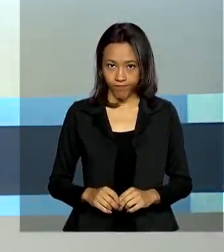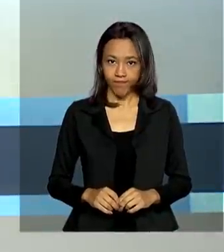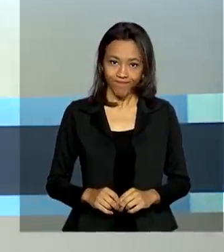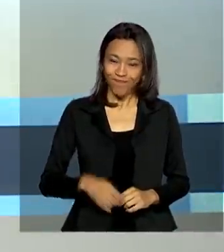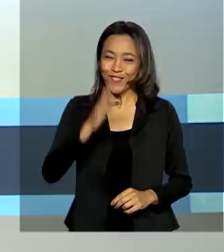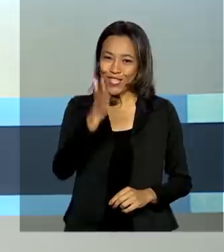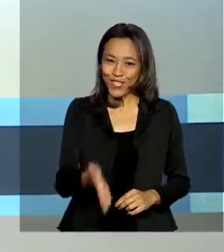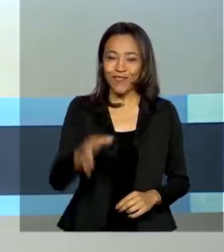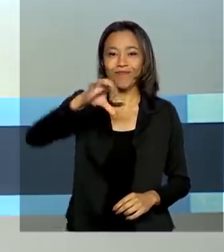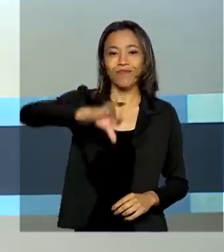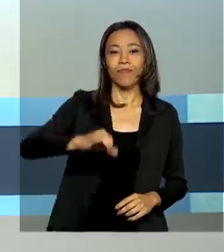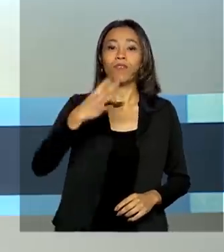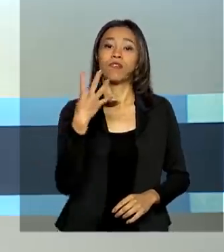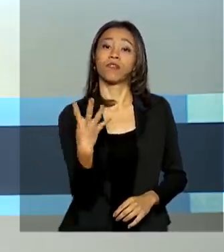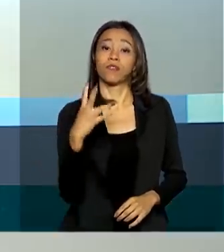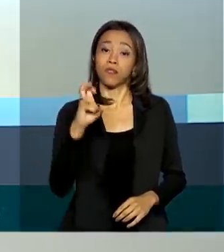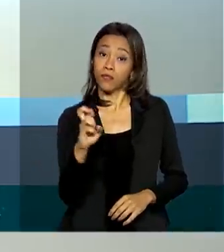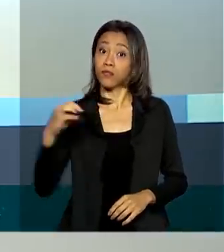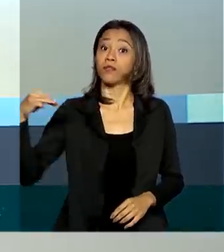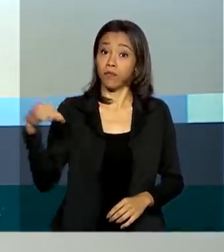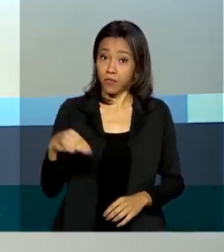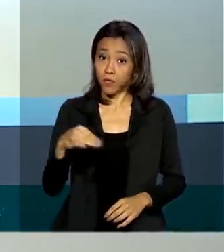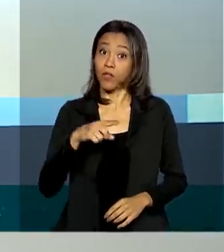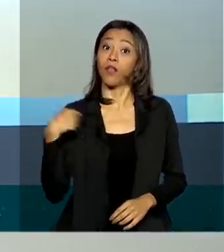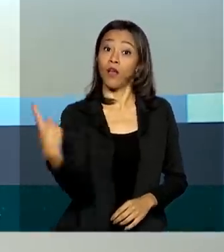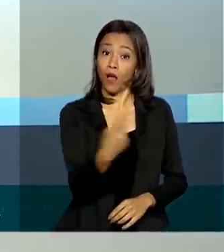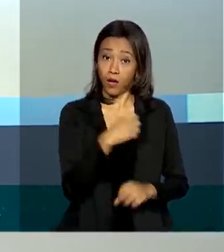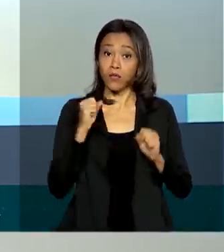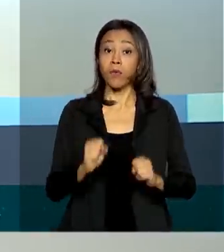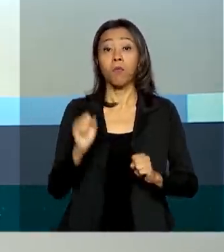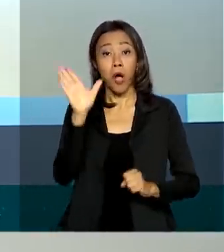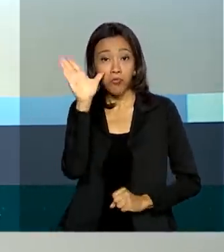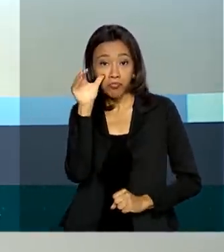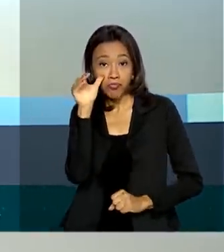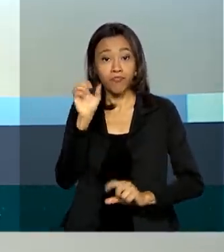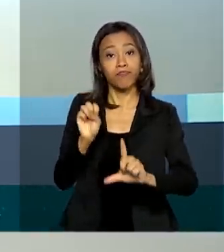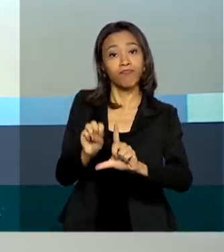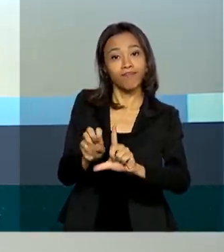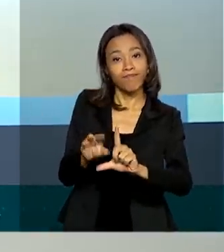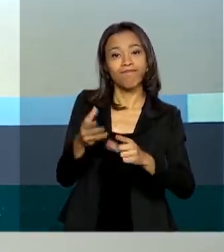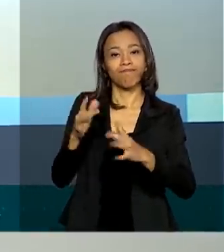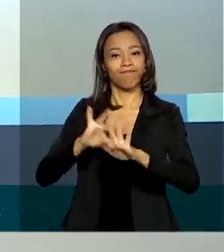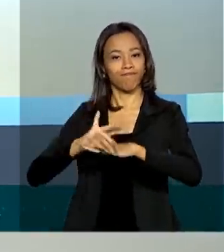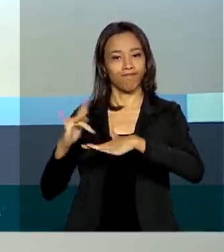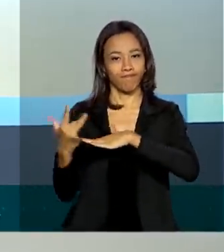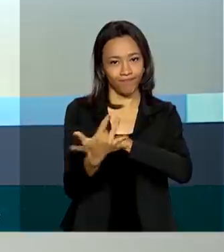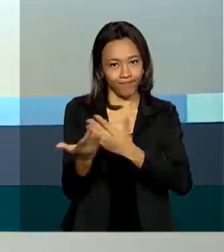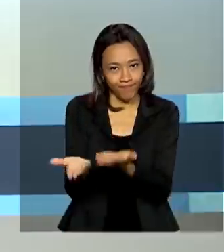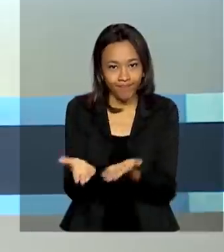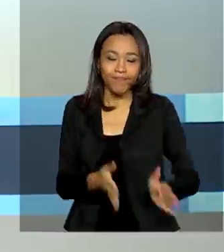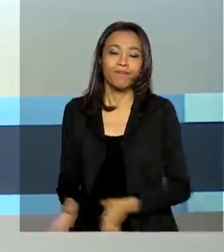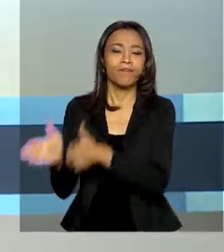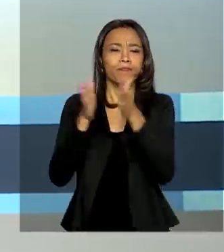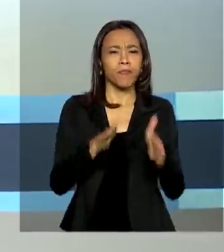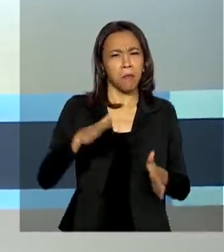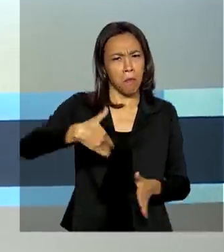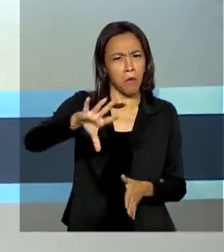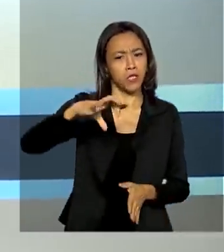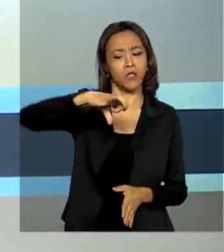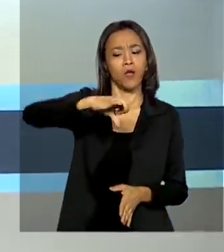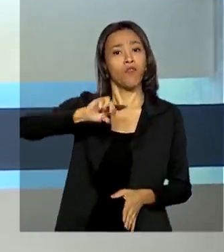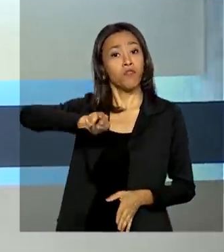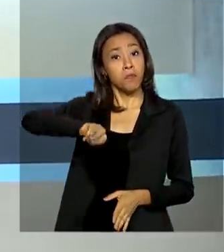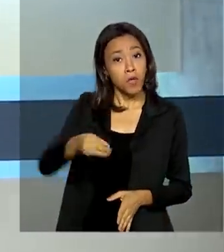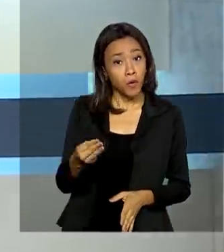São 9 horas e 45 minutos, nós estamos ao vivo também pelas redes sociais. Mais de 9 milhões